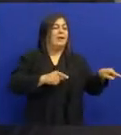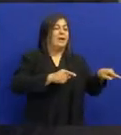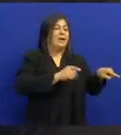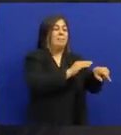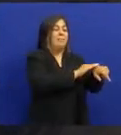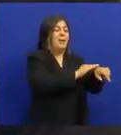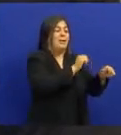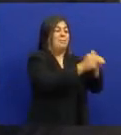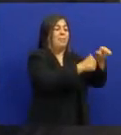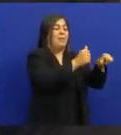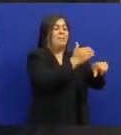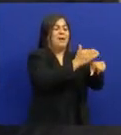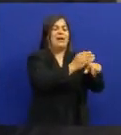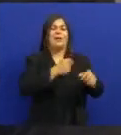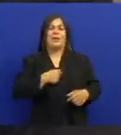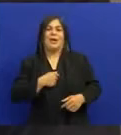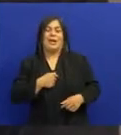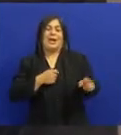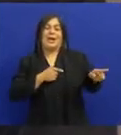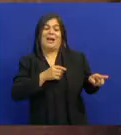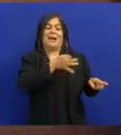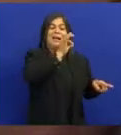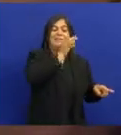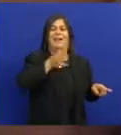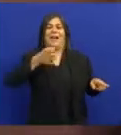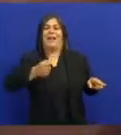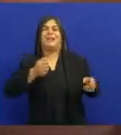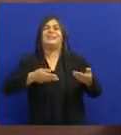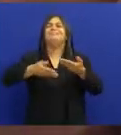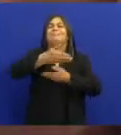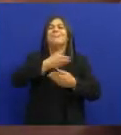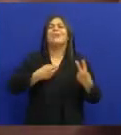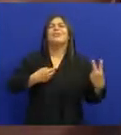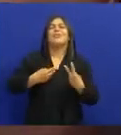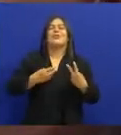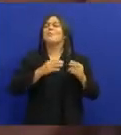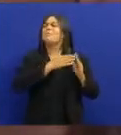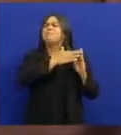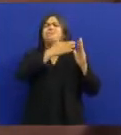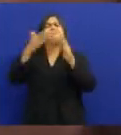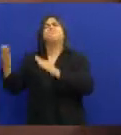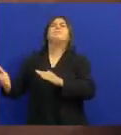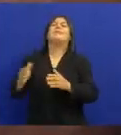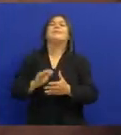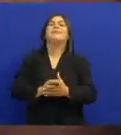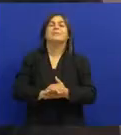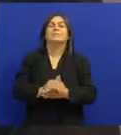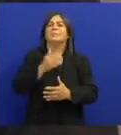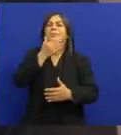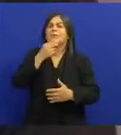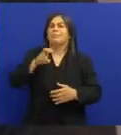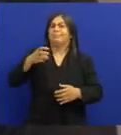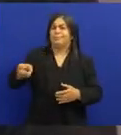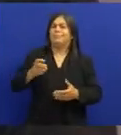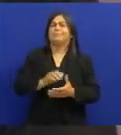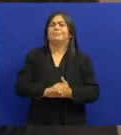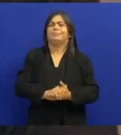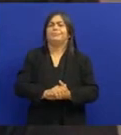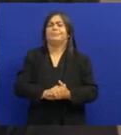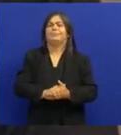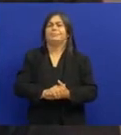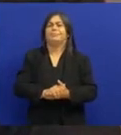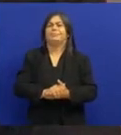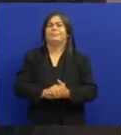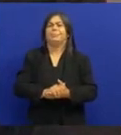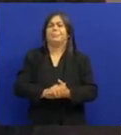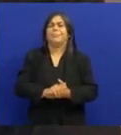Ele era Já que era baterista E Rosil Pandeirista Aí fizeram essa dupla Tanto E ficaram até o fim Rosil morreu no dia Dez